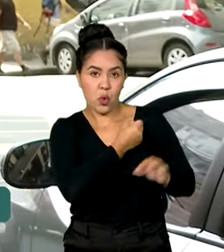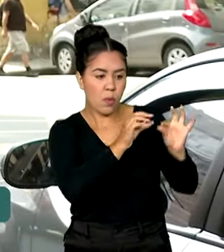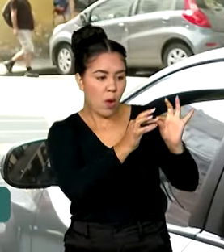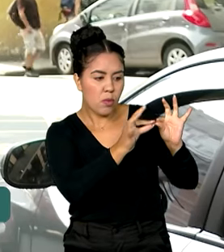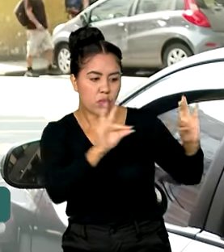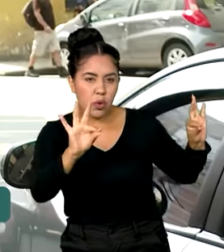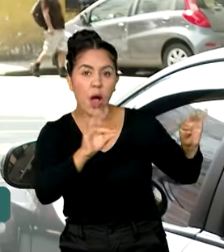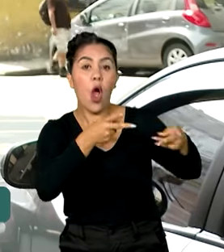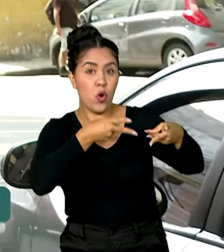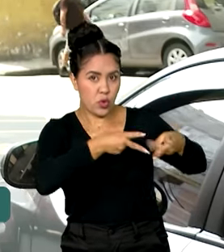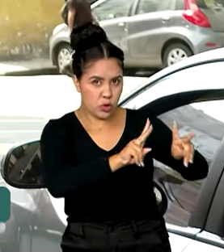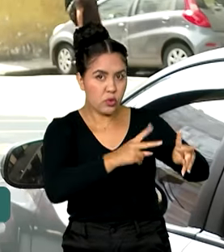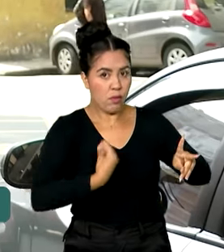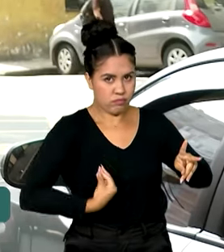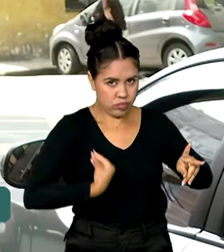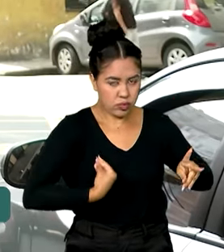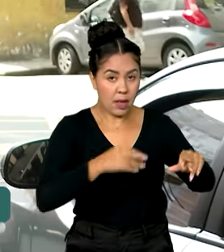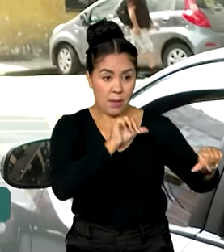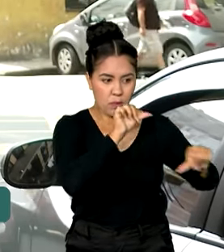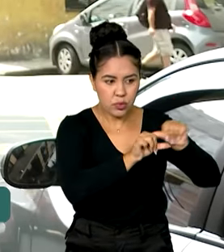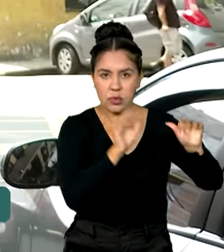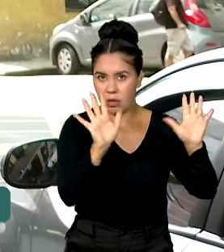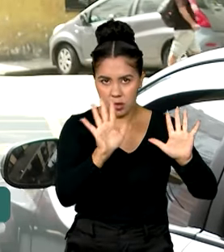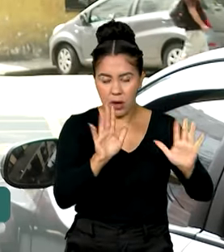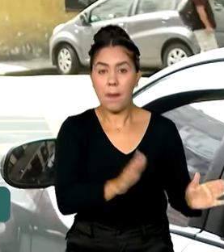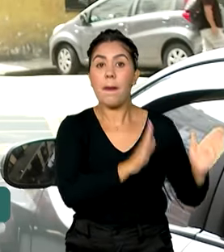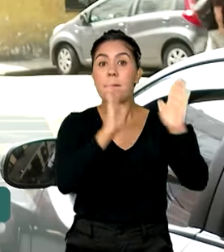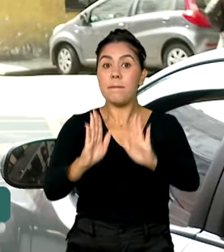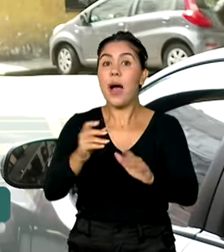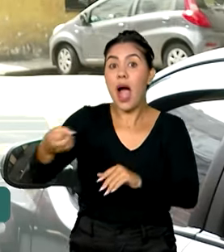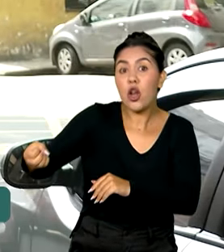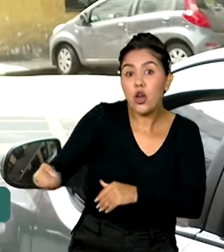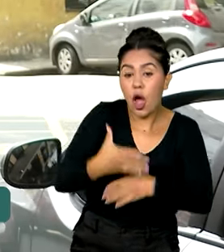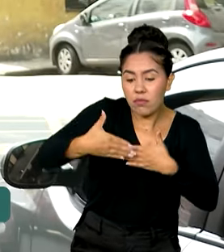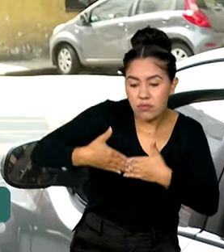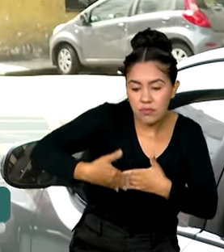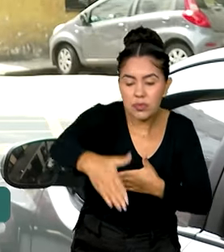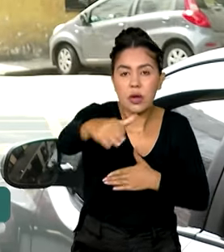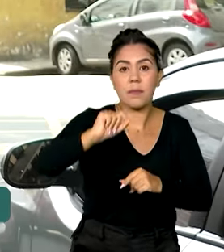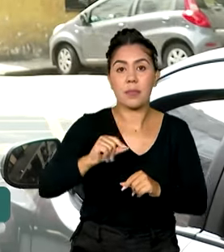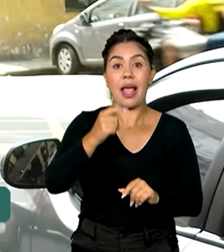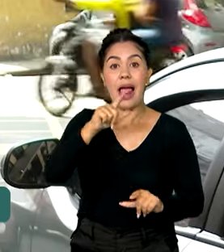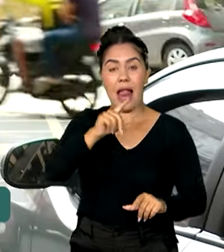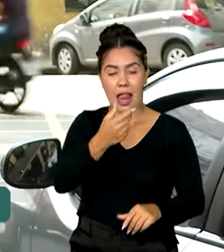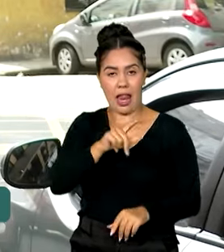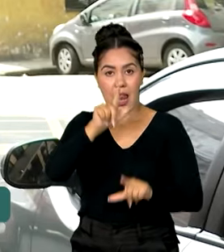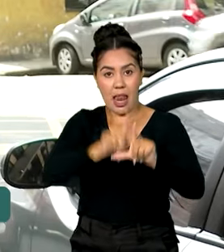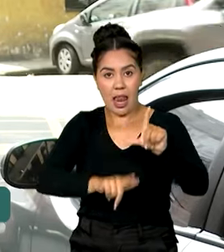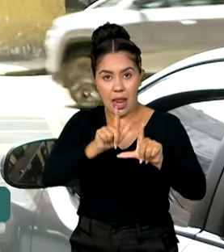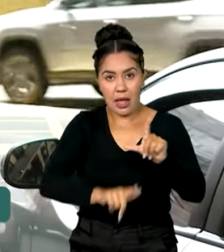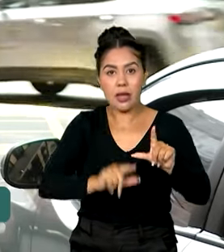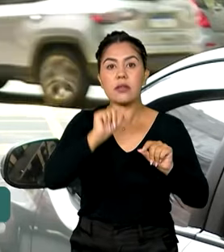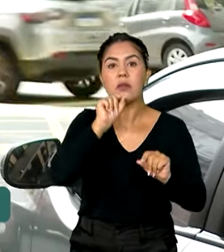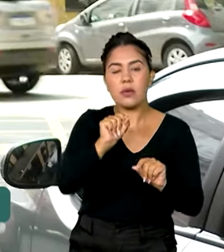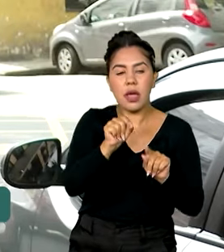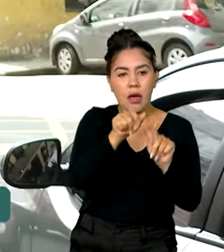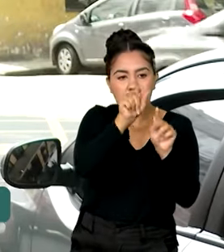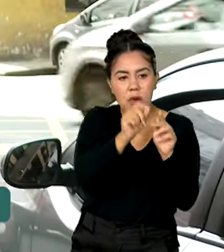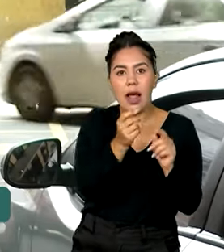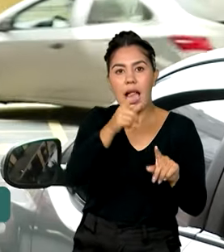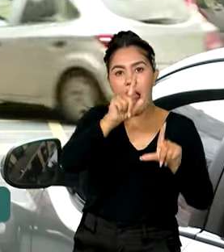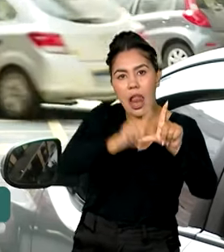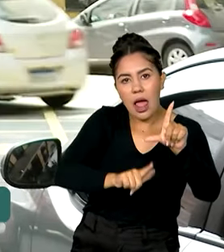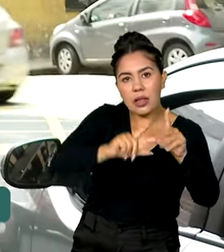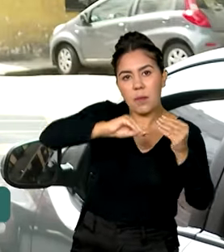sofrer alteração. Os novos registros vão ser assim. Os oito primeiros caracteres vão ser a raiz do registro, vão ter